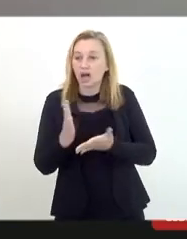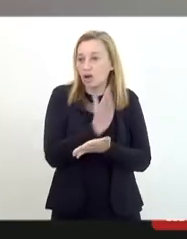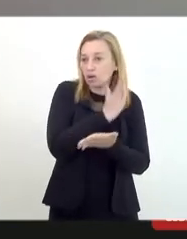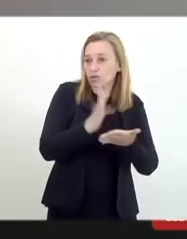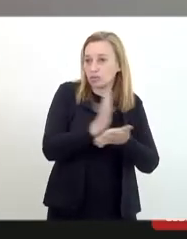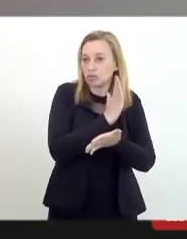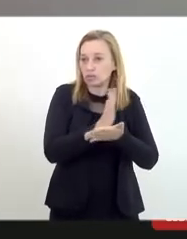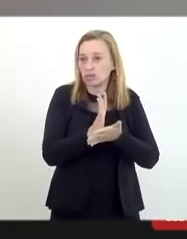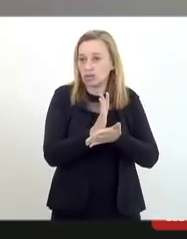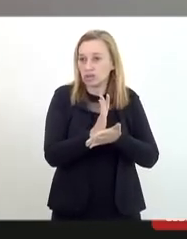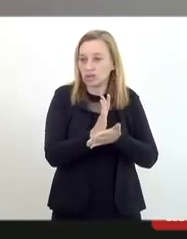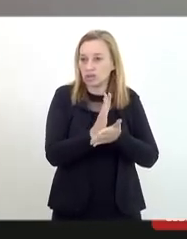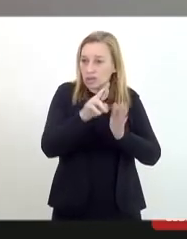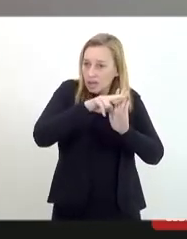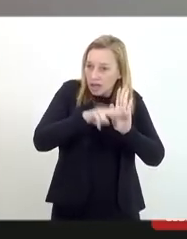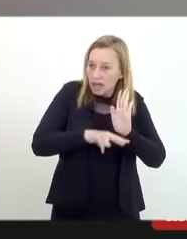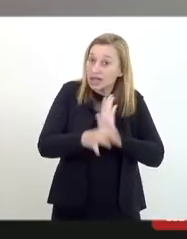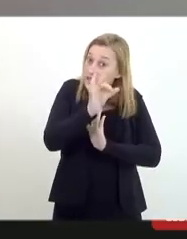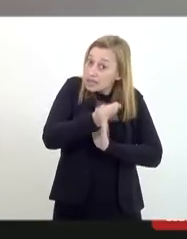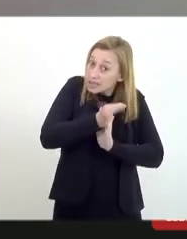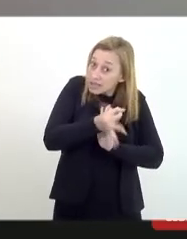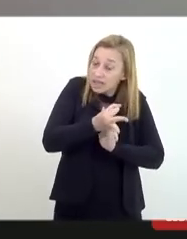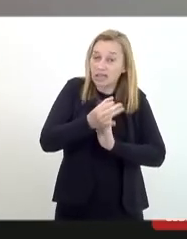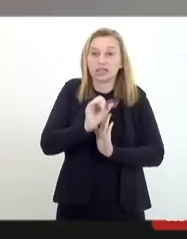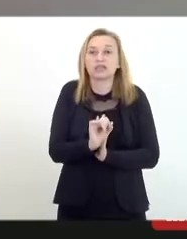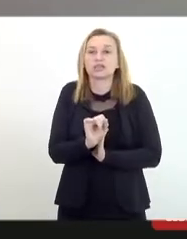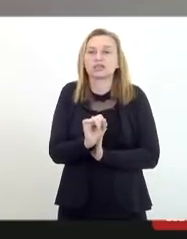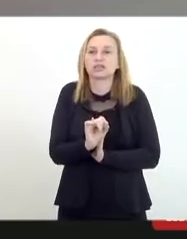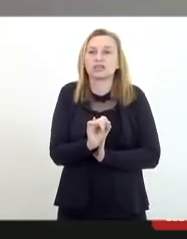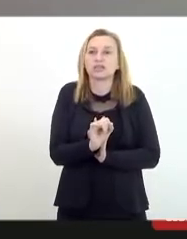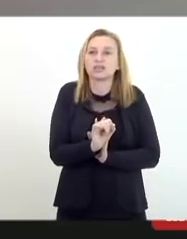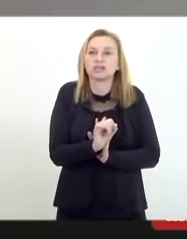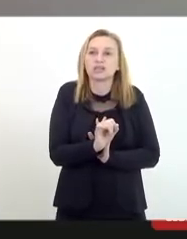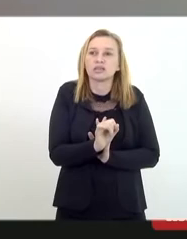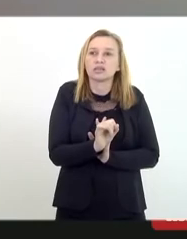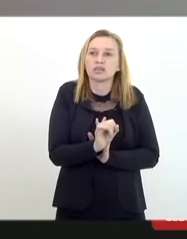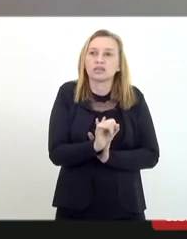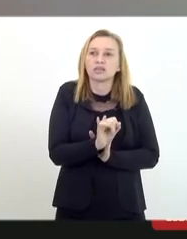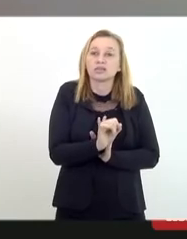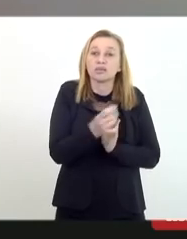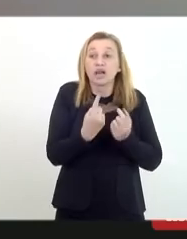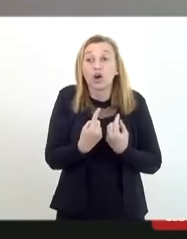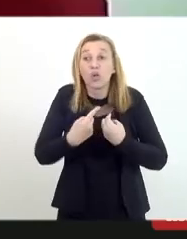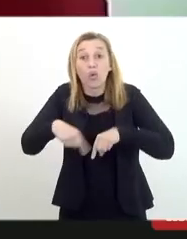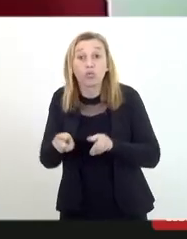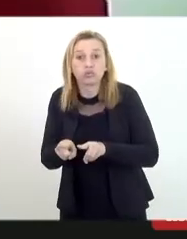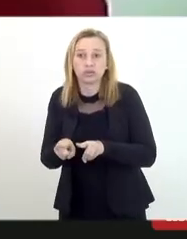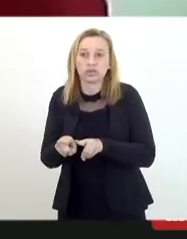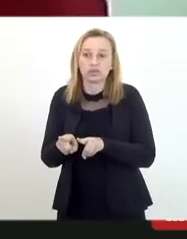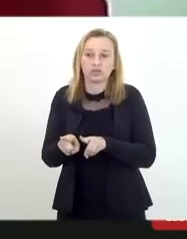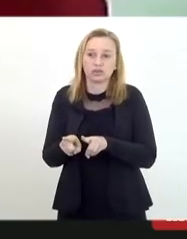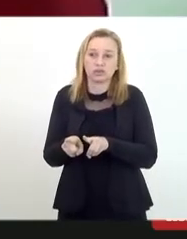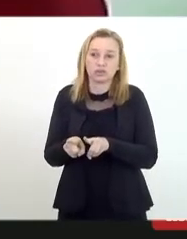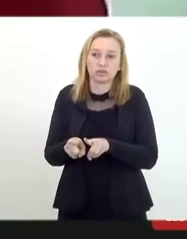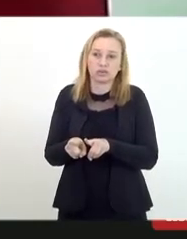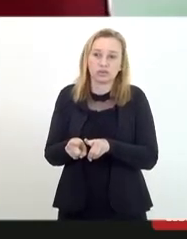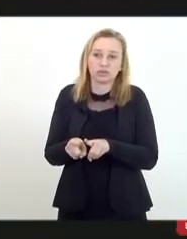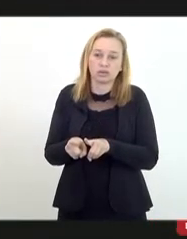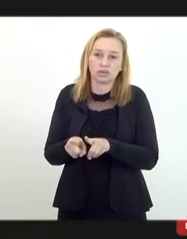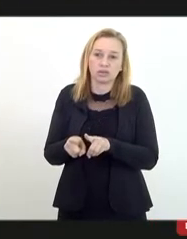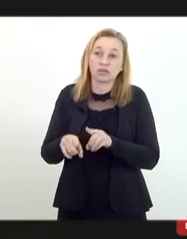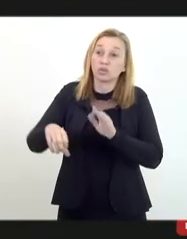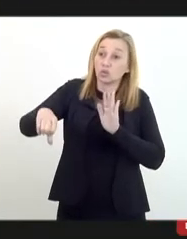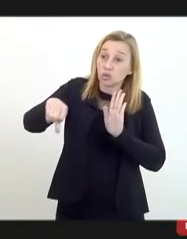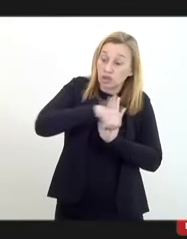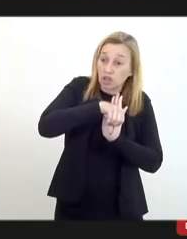necessárias e proporcionais para o combate ao crime, mas